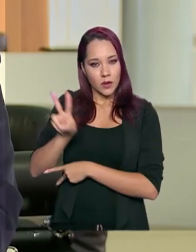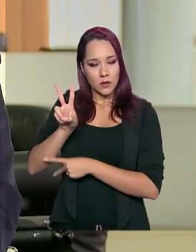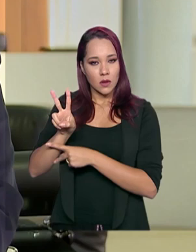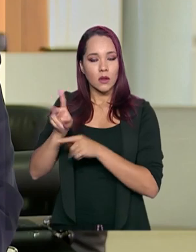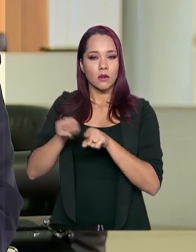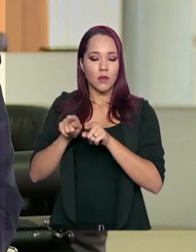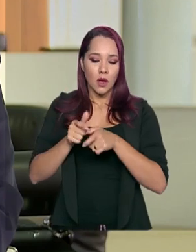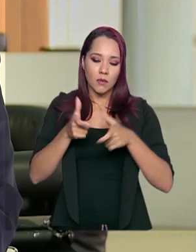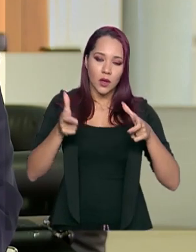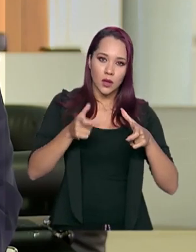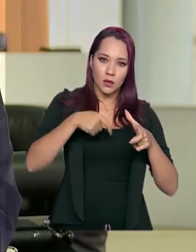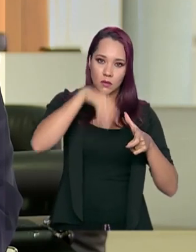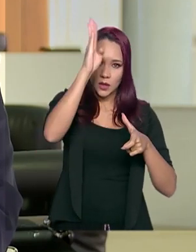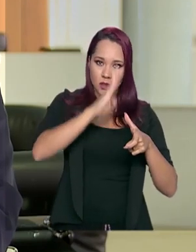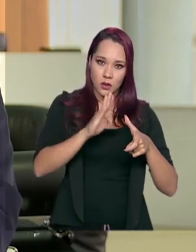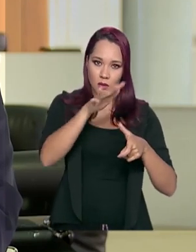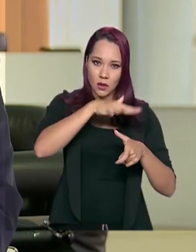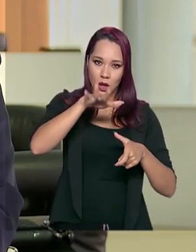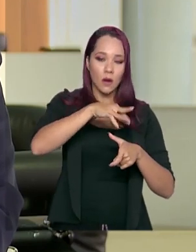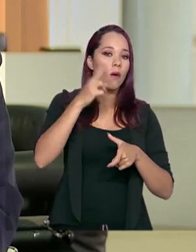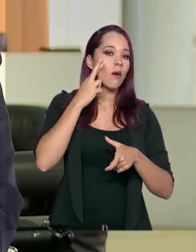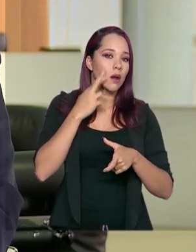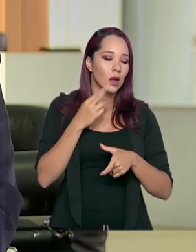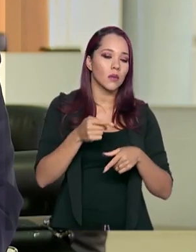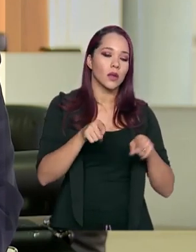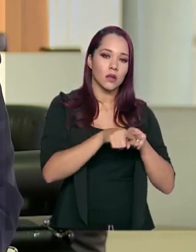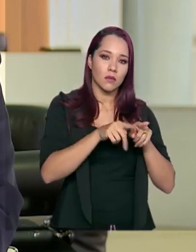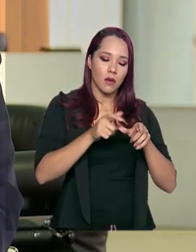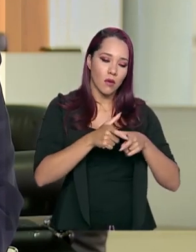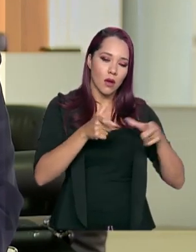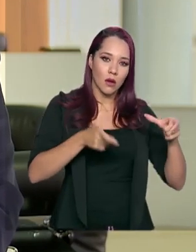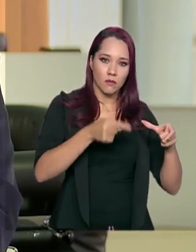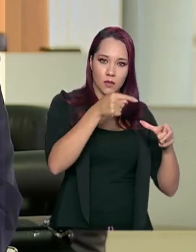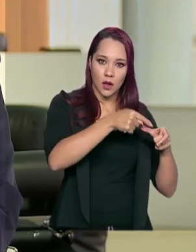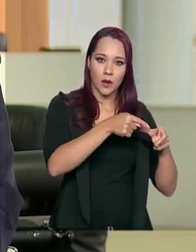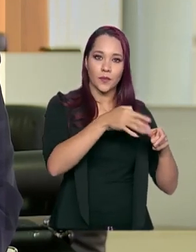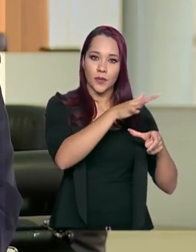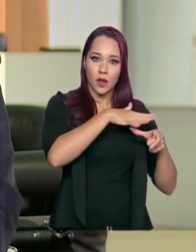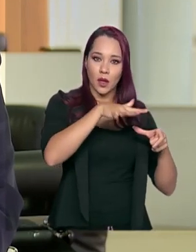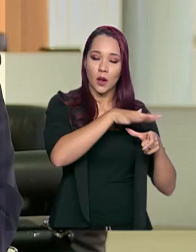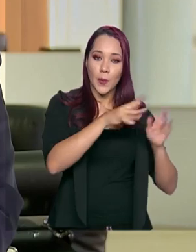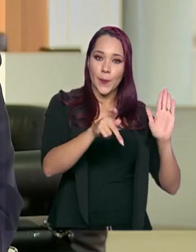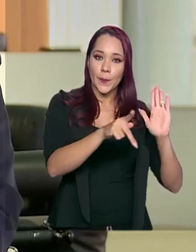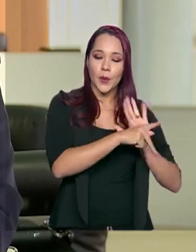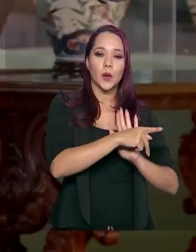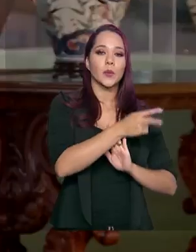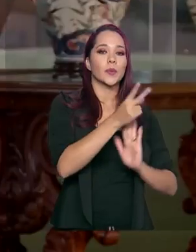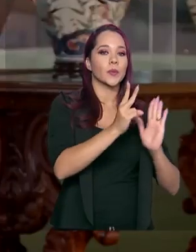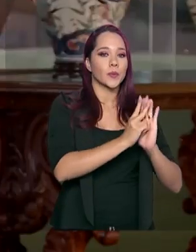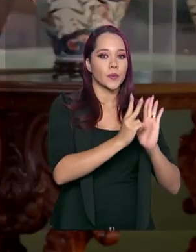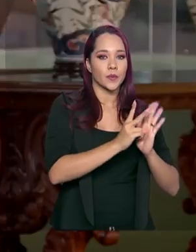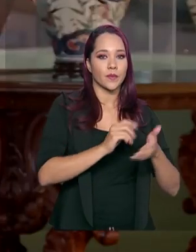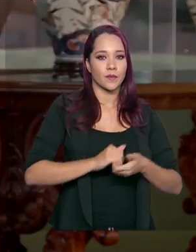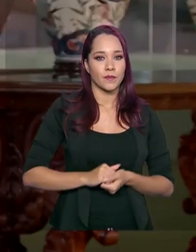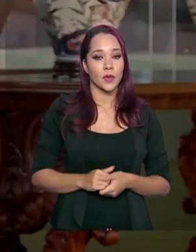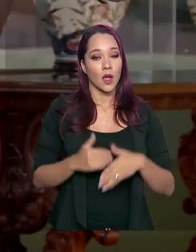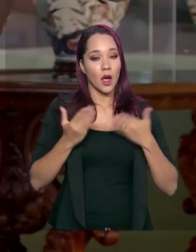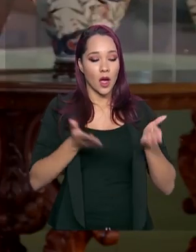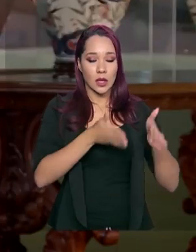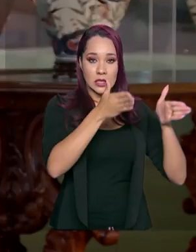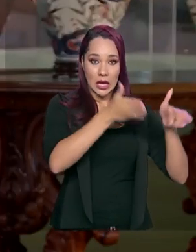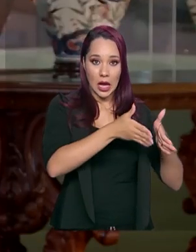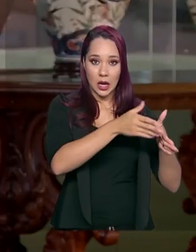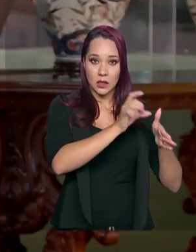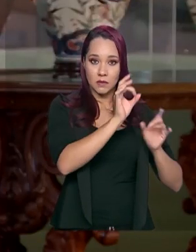está ampliando para os brasileiros da região de Roraima e vão ter alas especiais para os indígenas. E aí, nessas alas